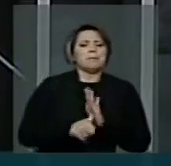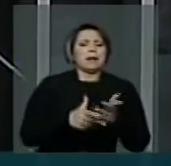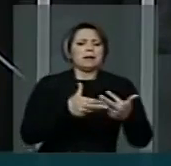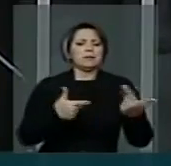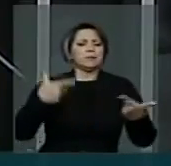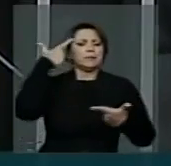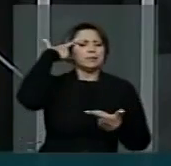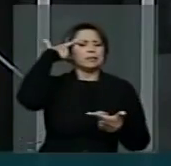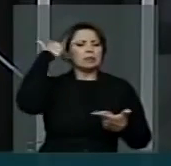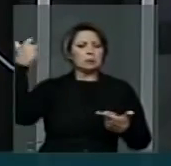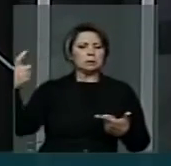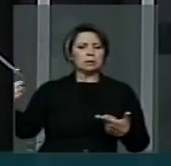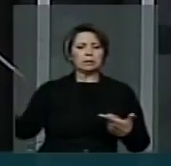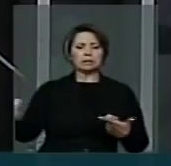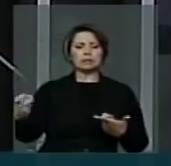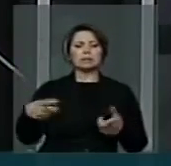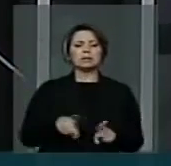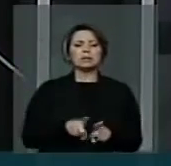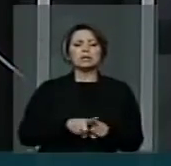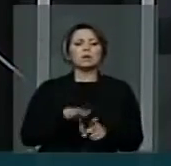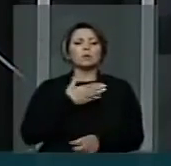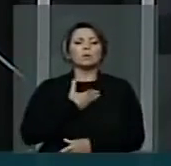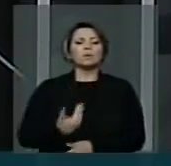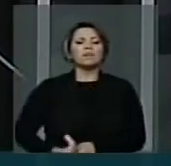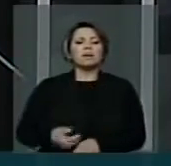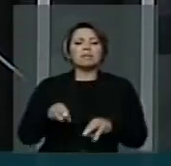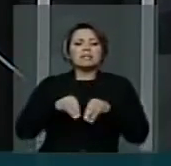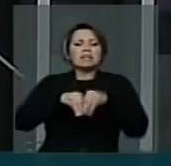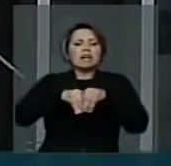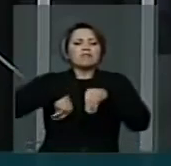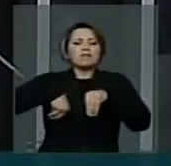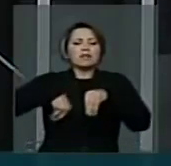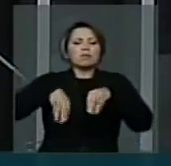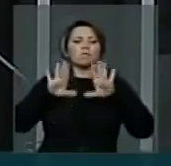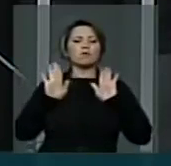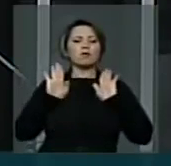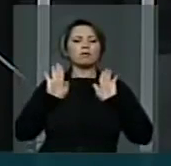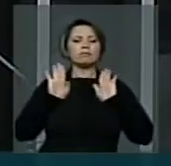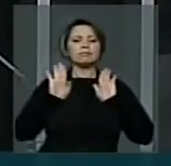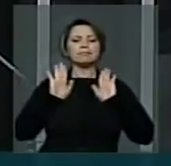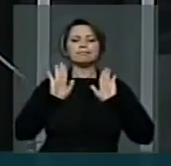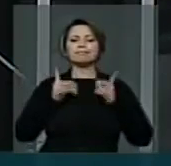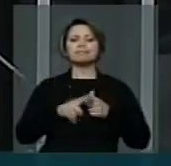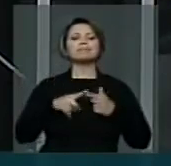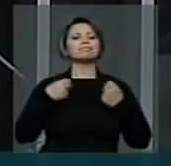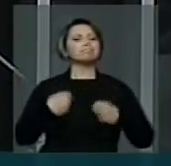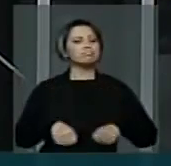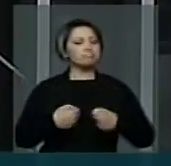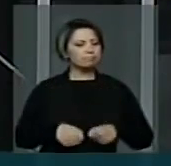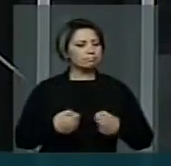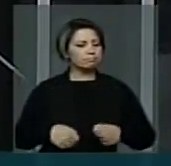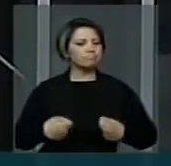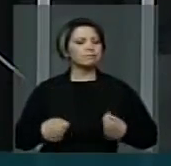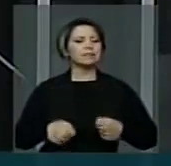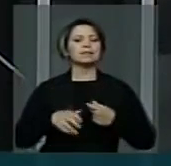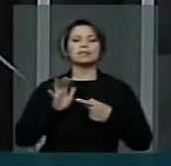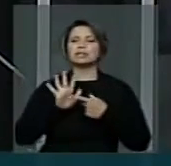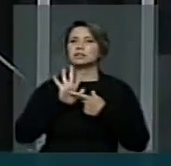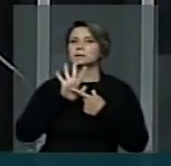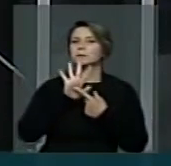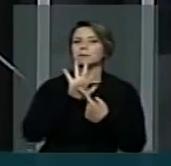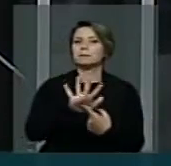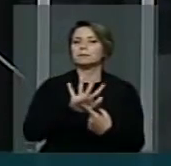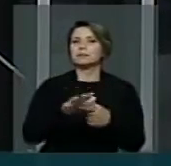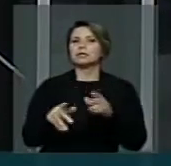o Estado estaria se omitindo gravemente. Por isso, é preciso destacar que